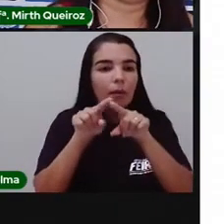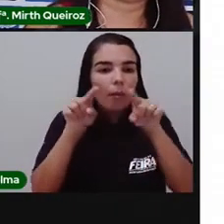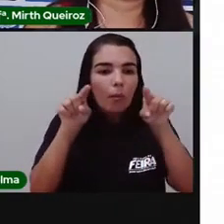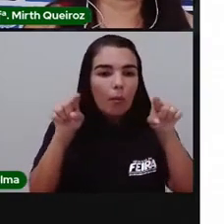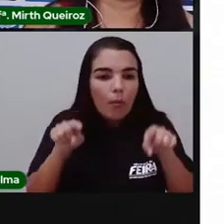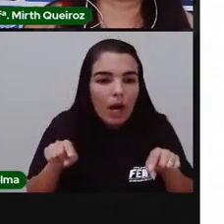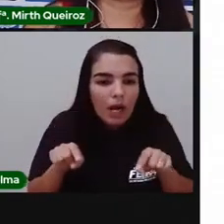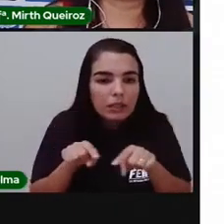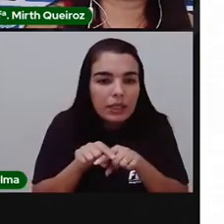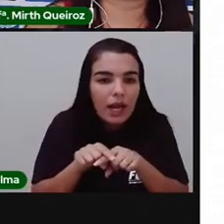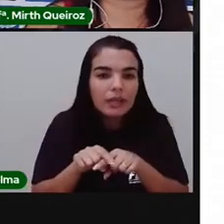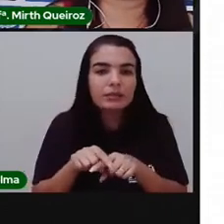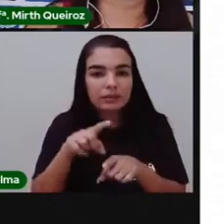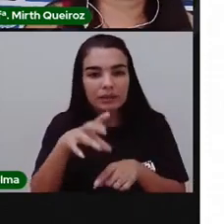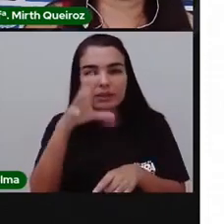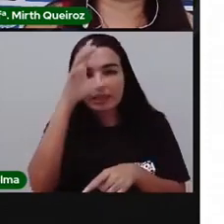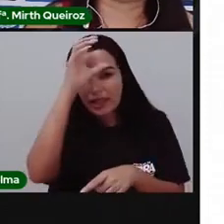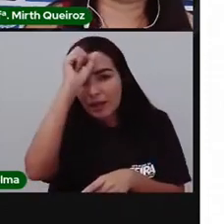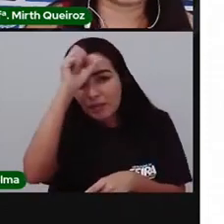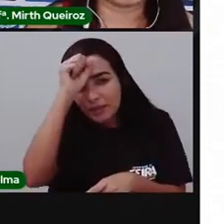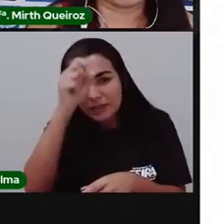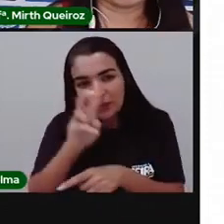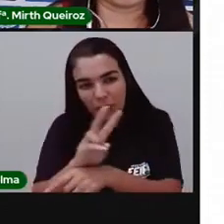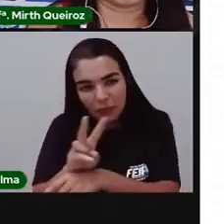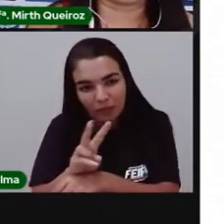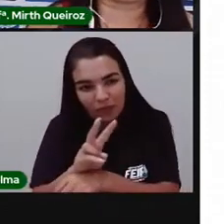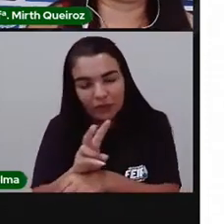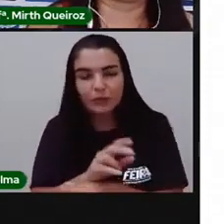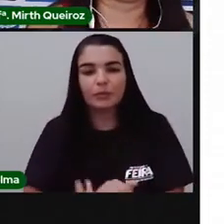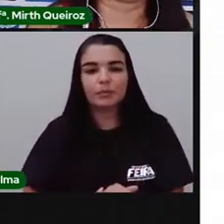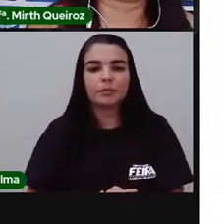ensinou vocês a fazer no vídeo anterior.